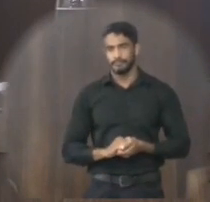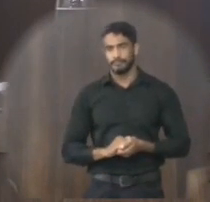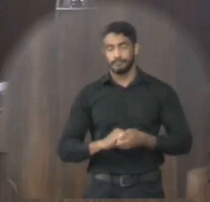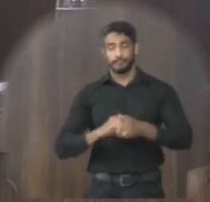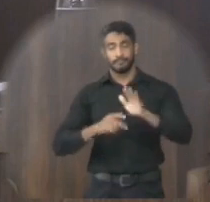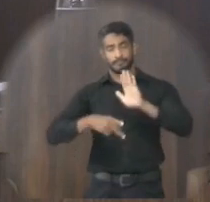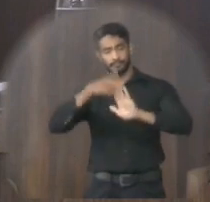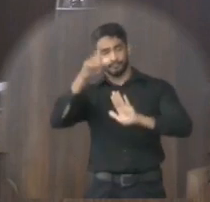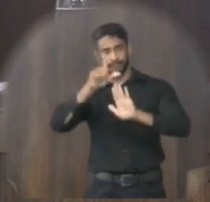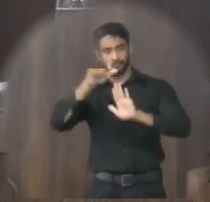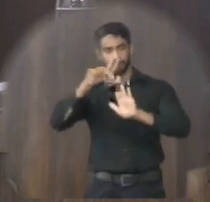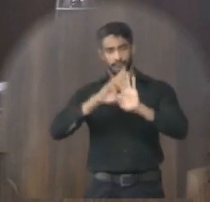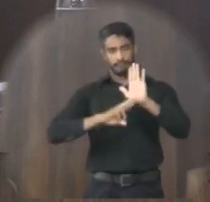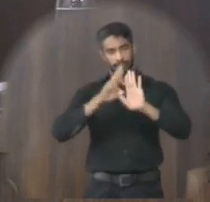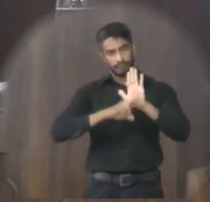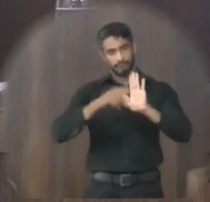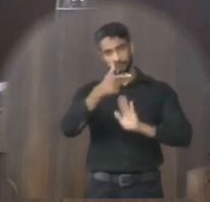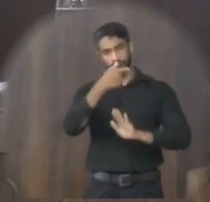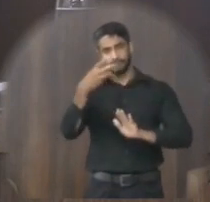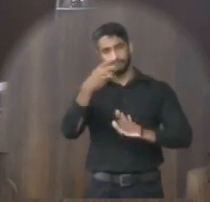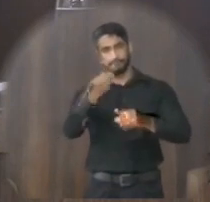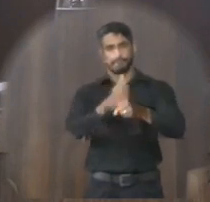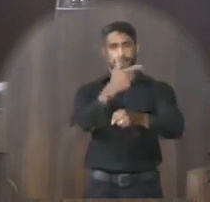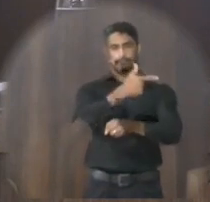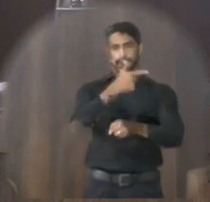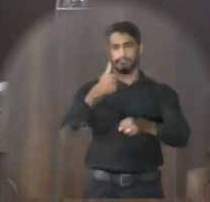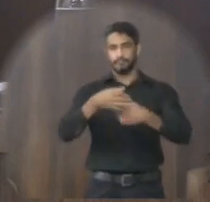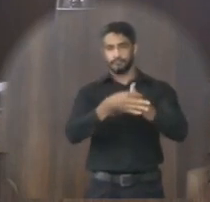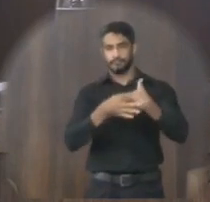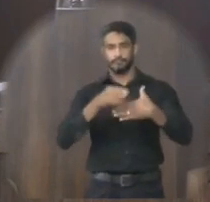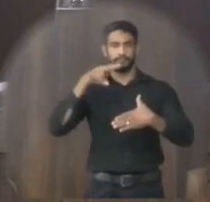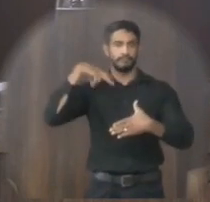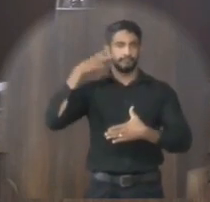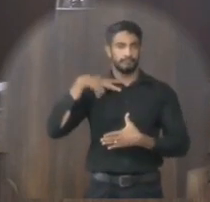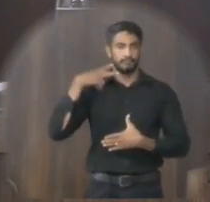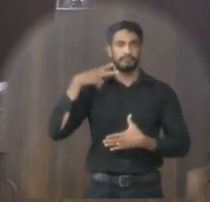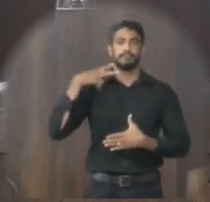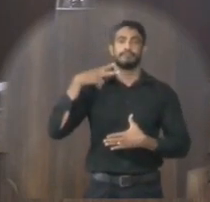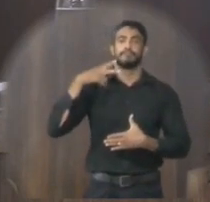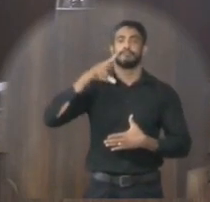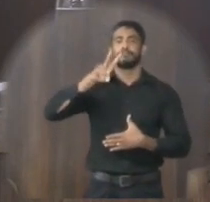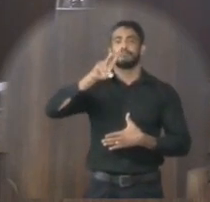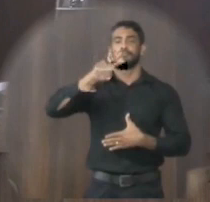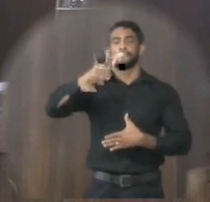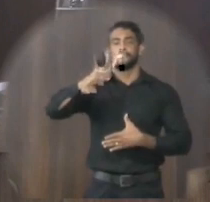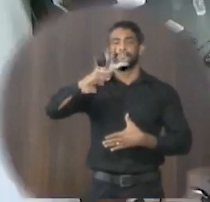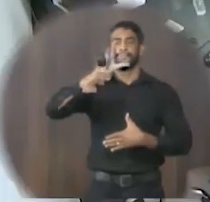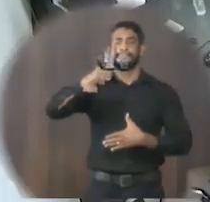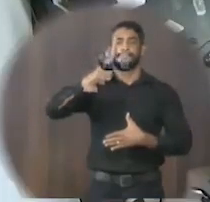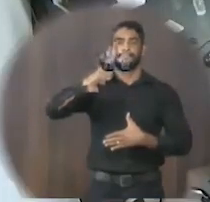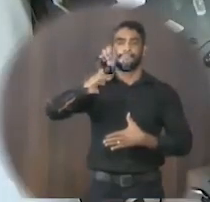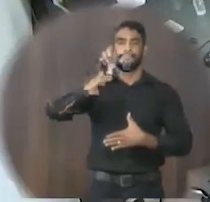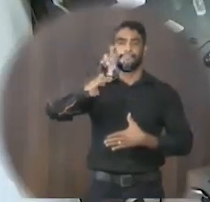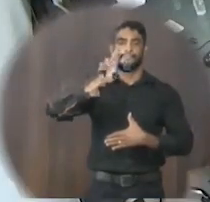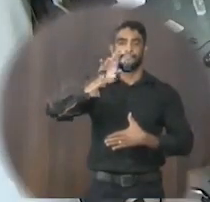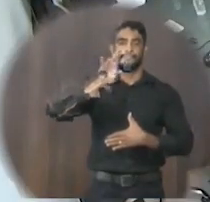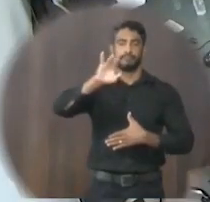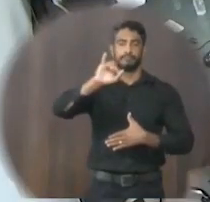Projeto de resolução 023-2021, de autoria do vereador Valdeir dos Santos Silva.